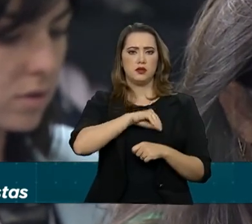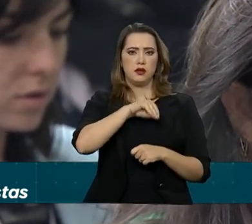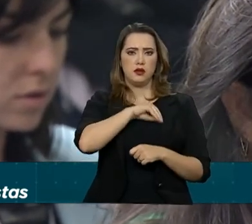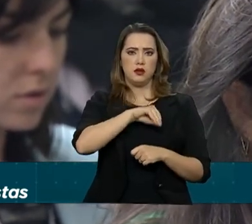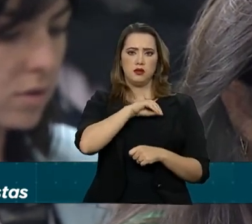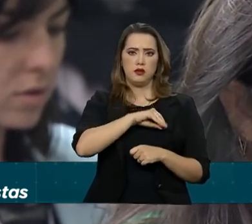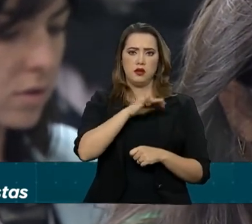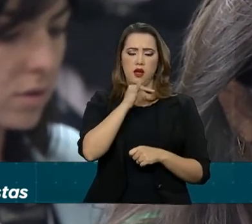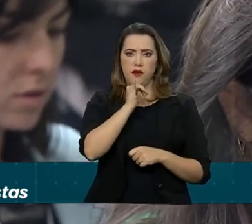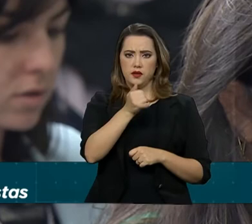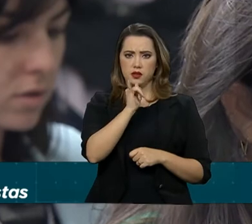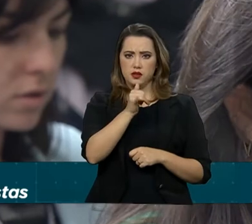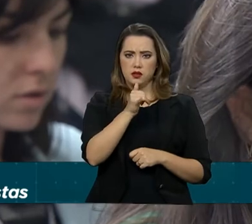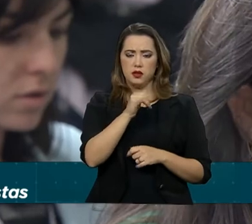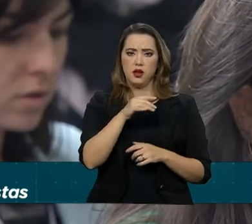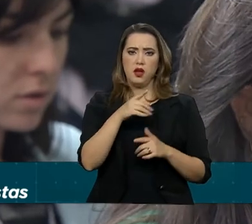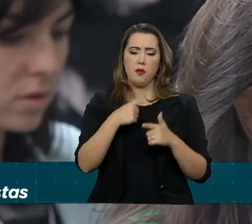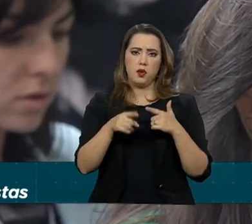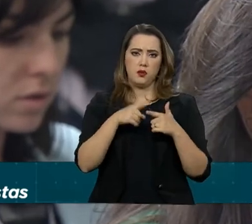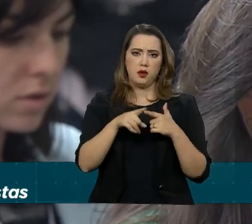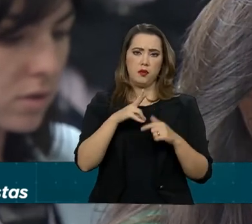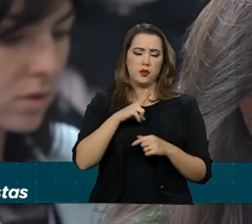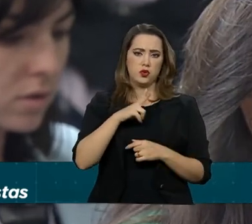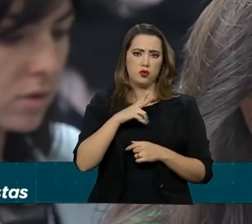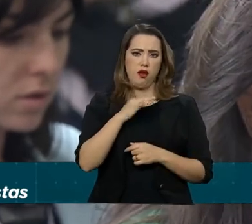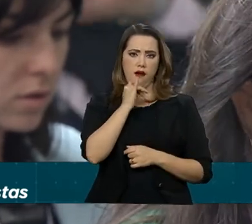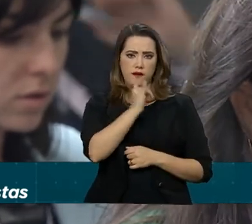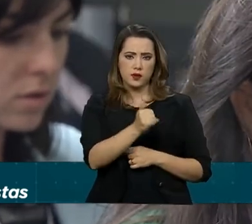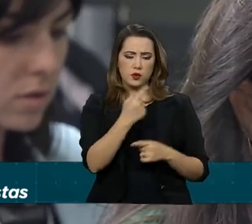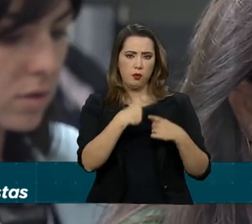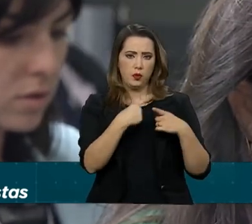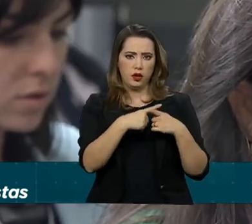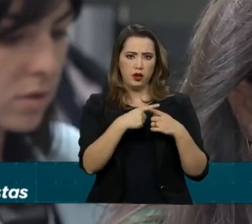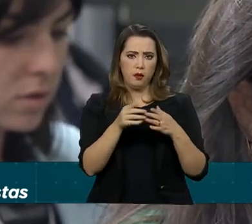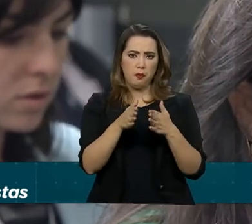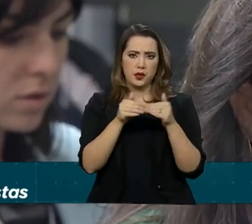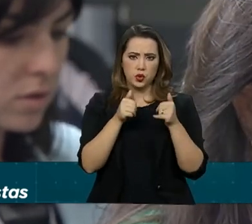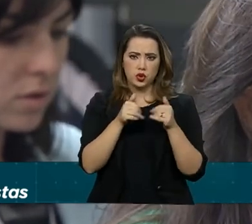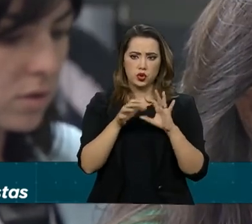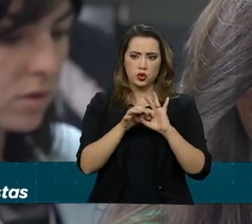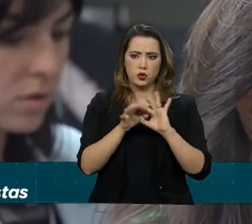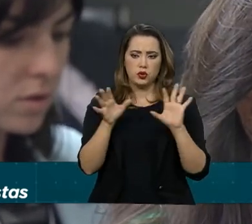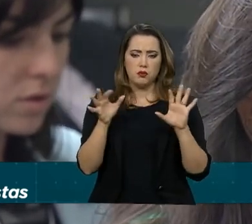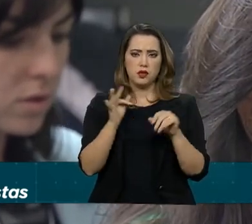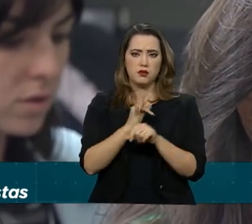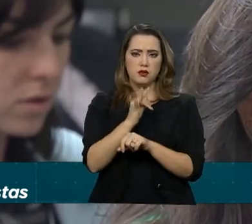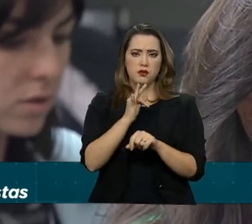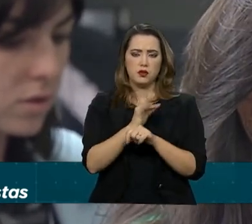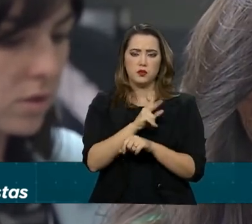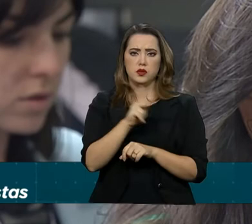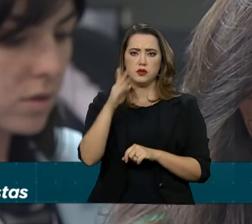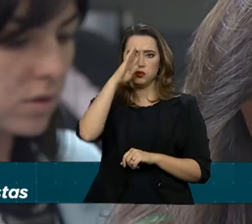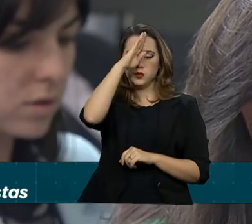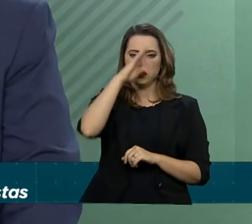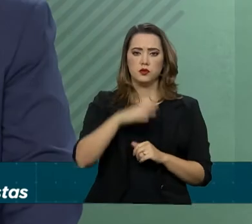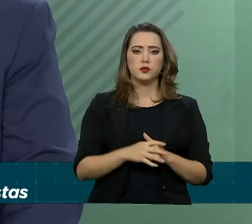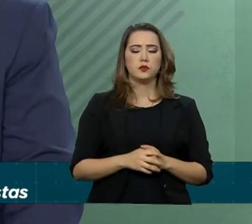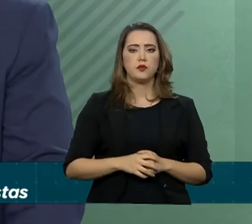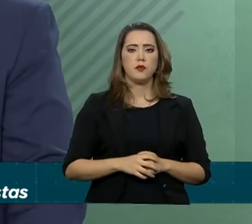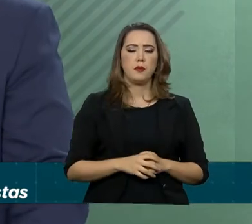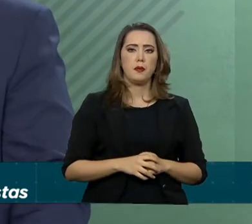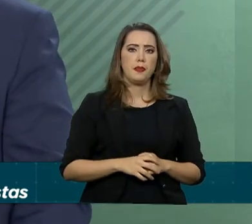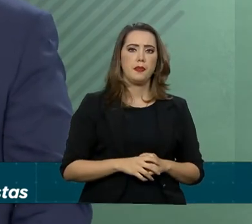motivos pessoais. Ele justificou a razão desse pedido de ausência para o presidente da República? Ele